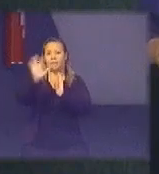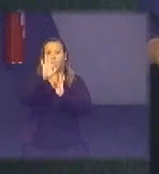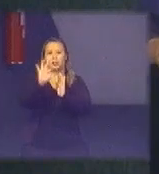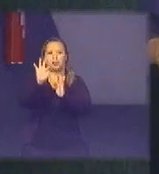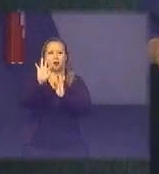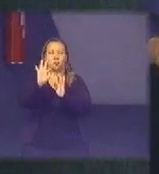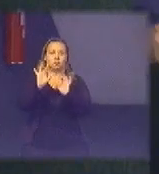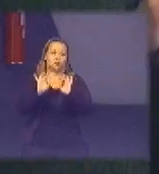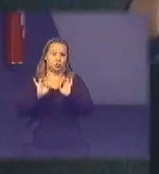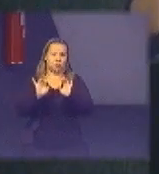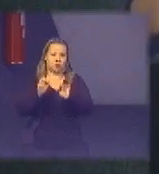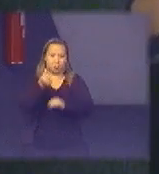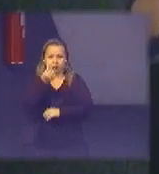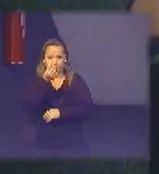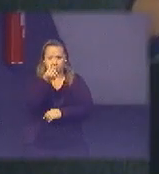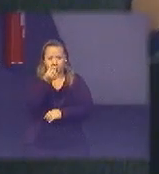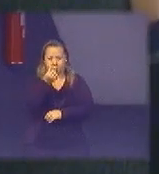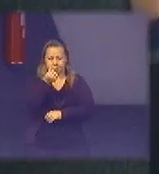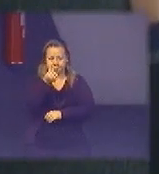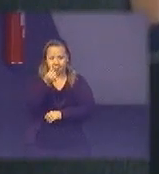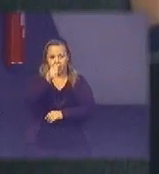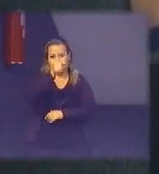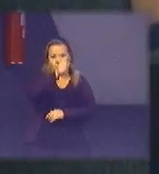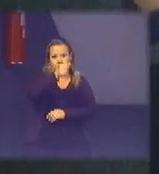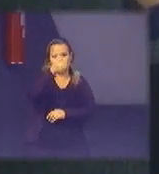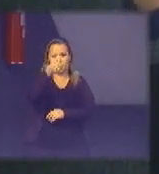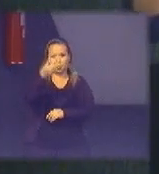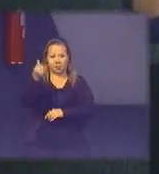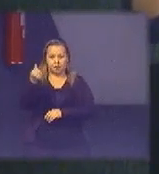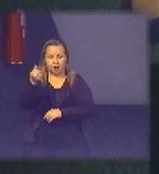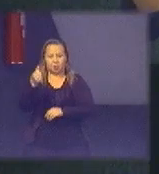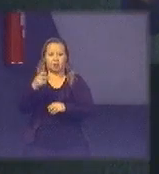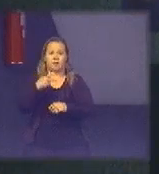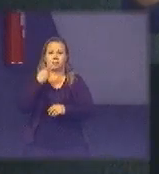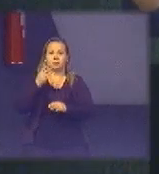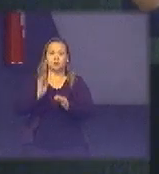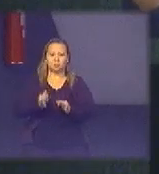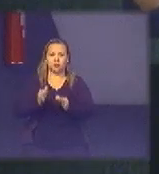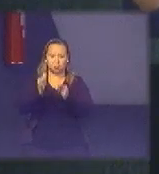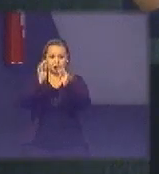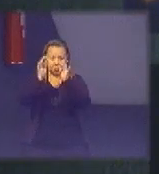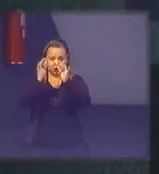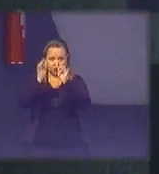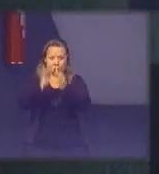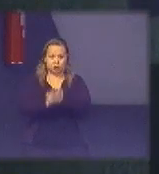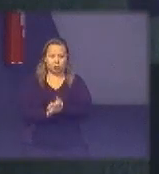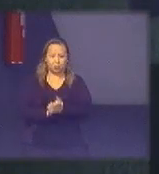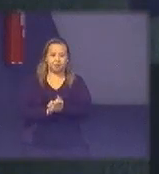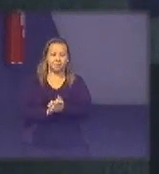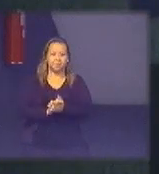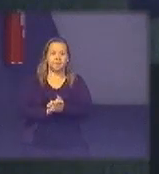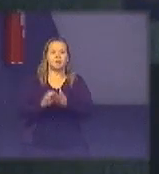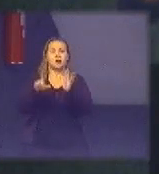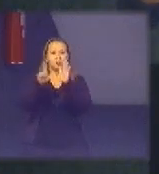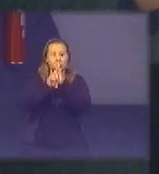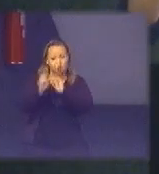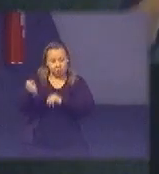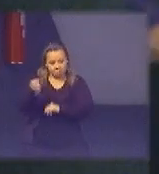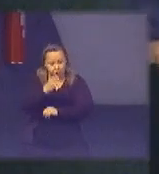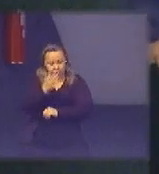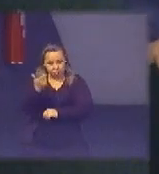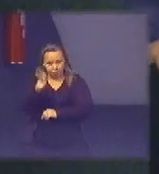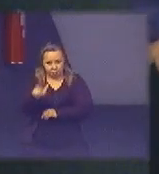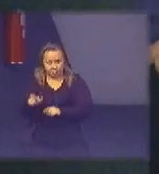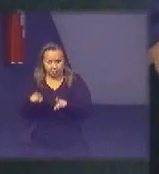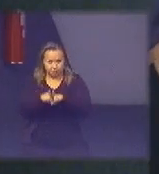tá que a 866 o do pregão o do RDC a 13303 tem uma lei de inovação e tem mais